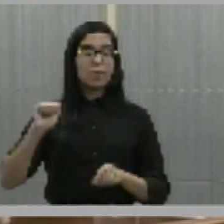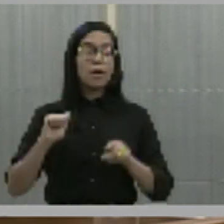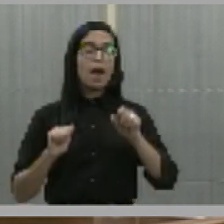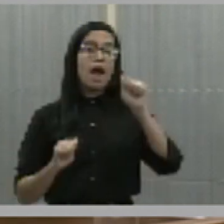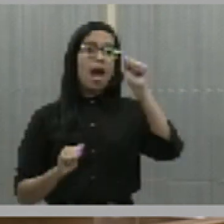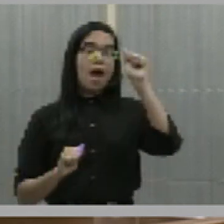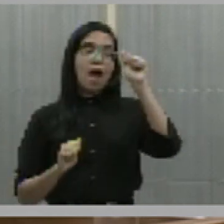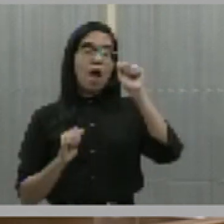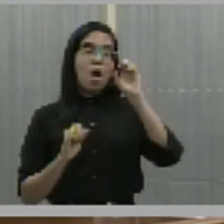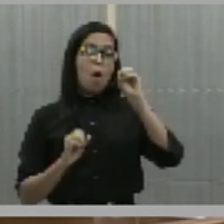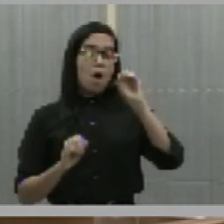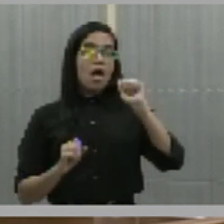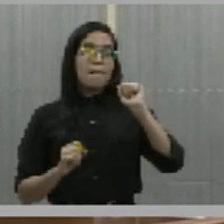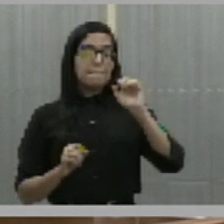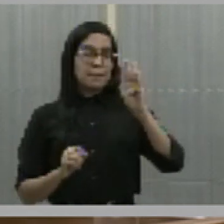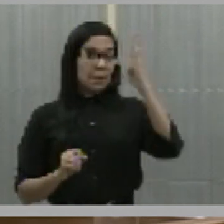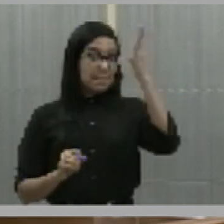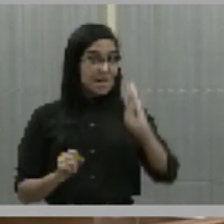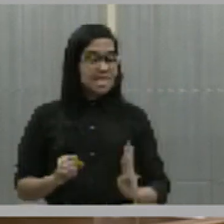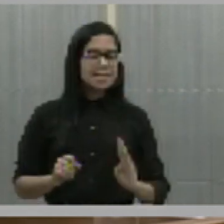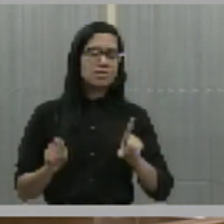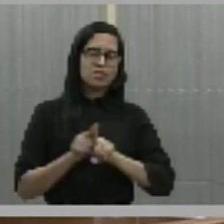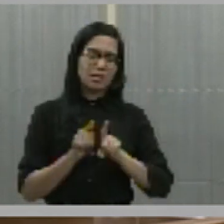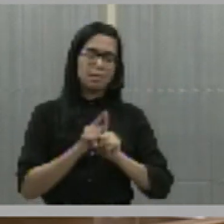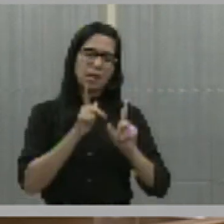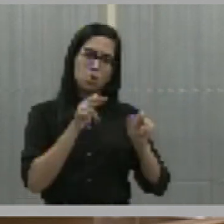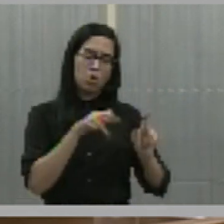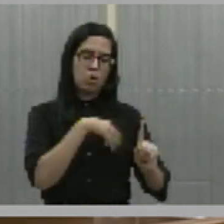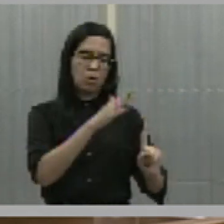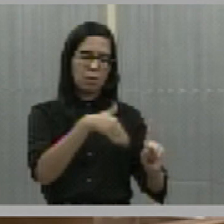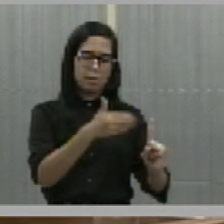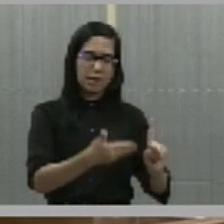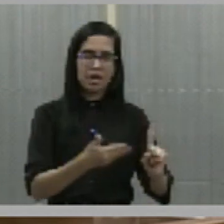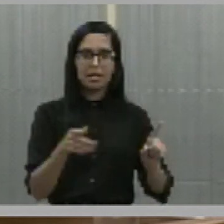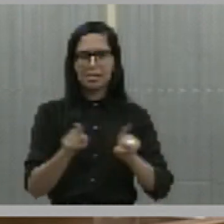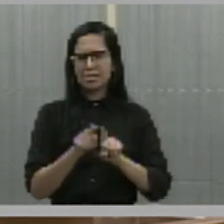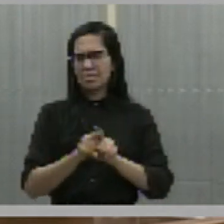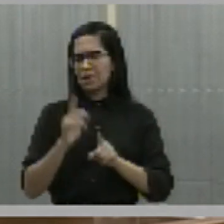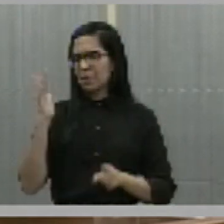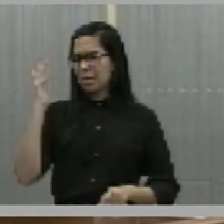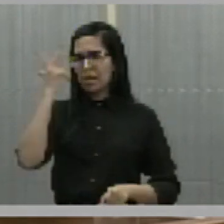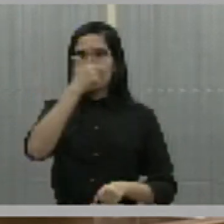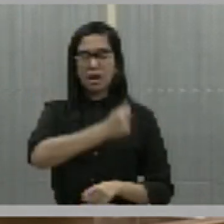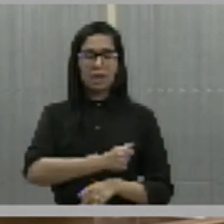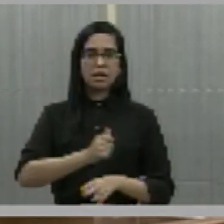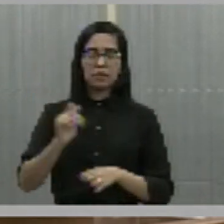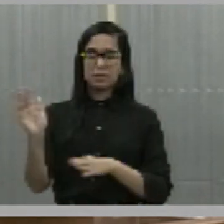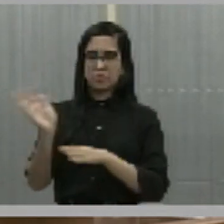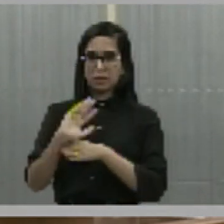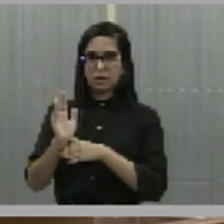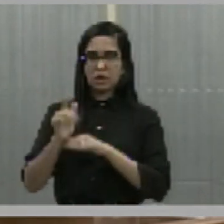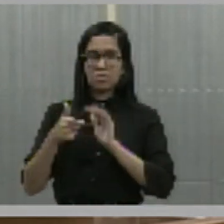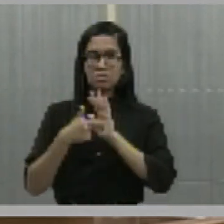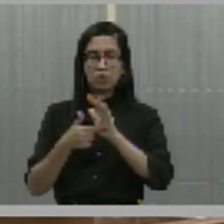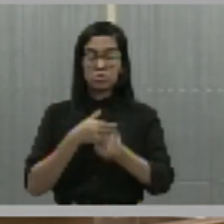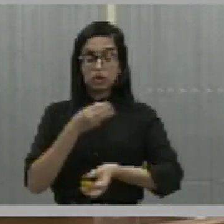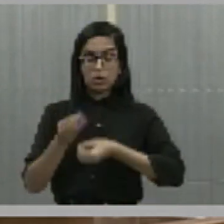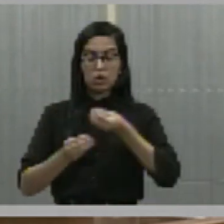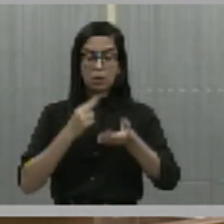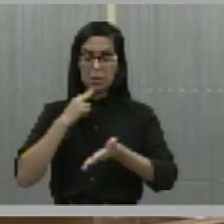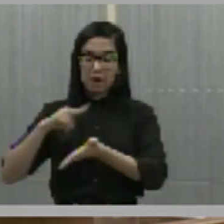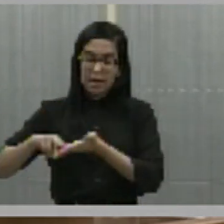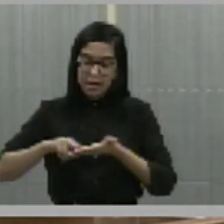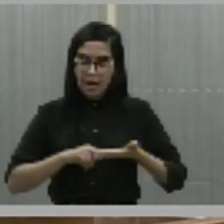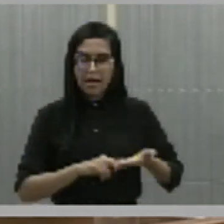Garcia. E o documentário, que, na minha avaliação, é documentário belíssimo, que mostra como é a carta, a importância